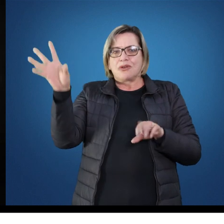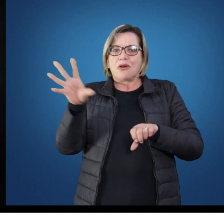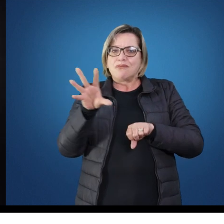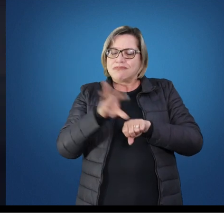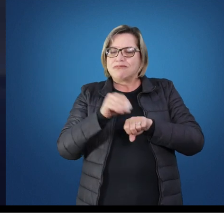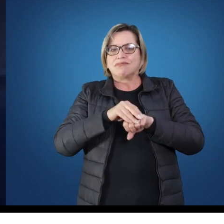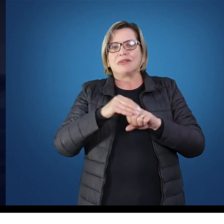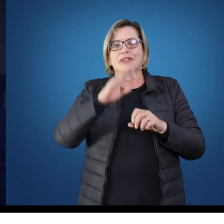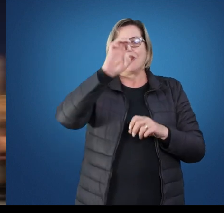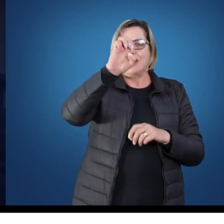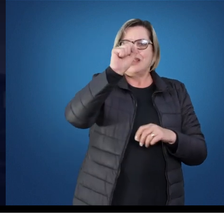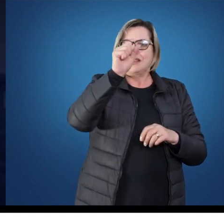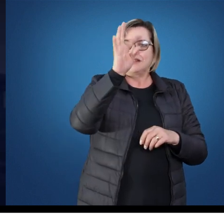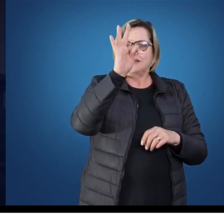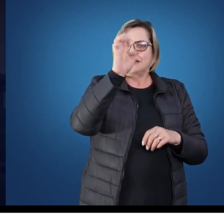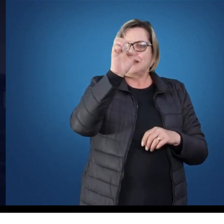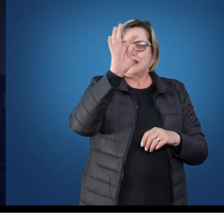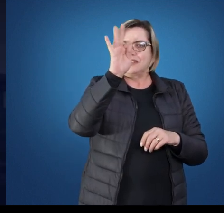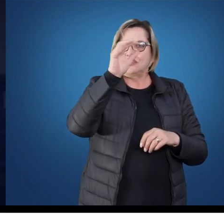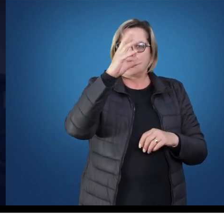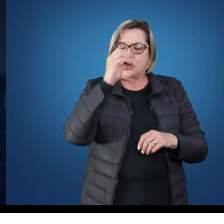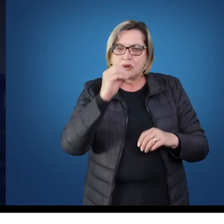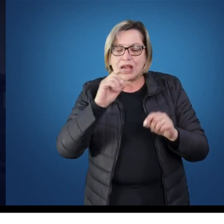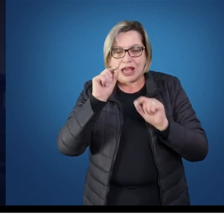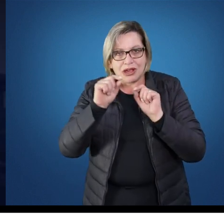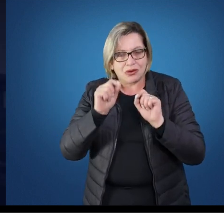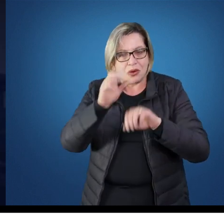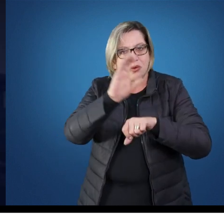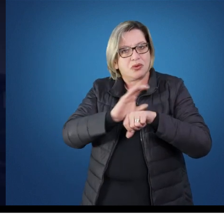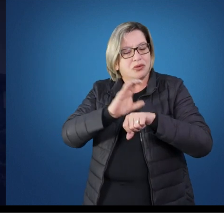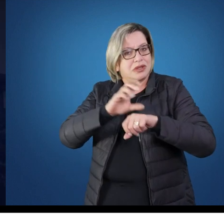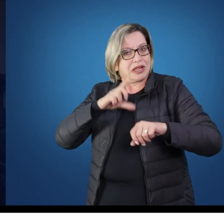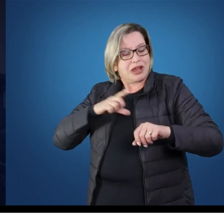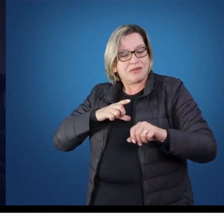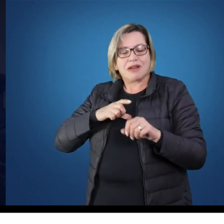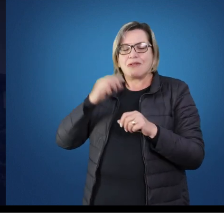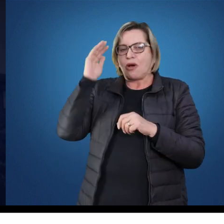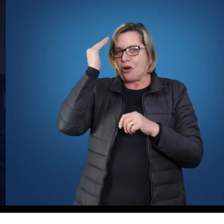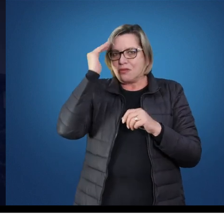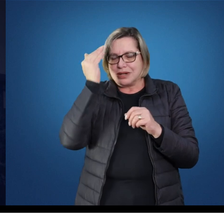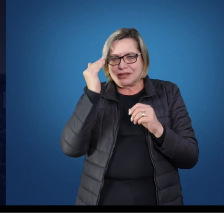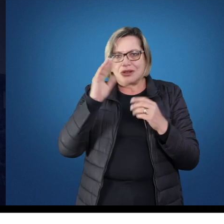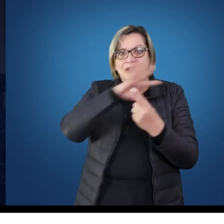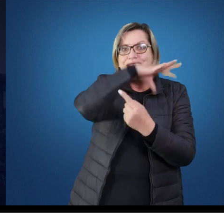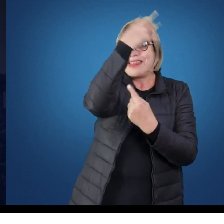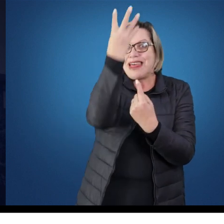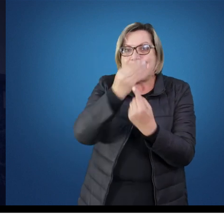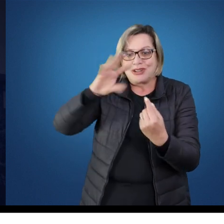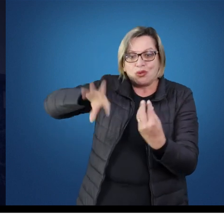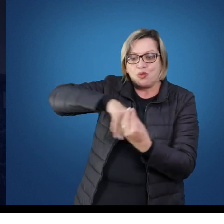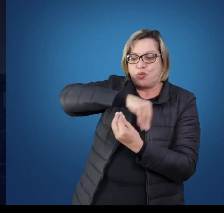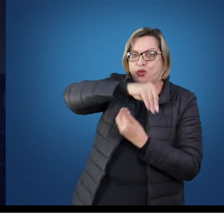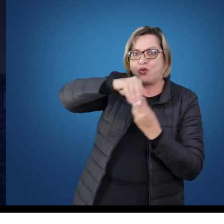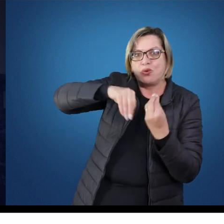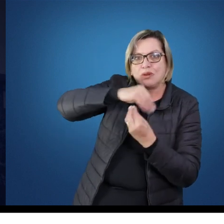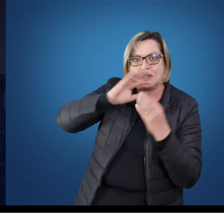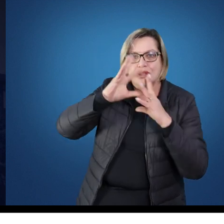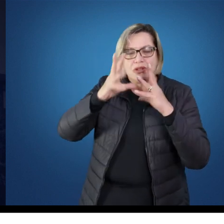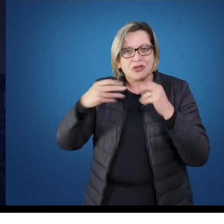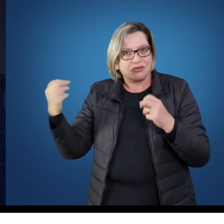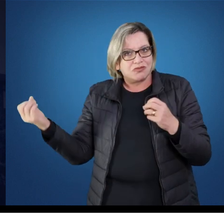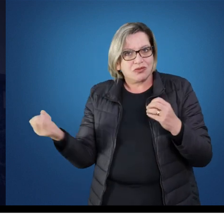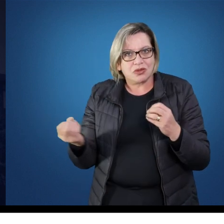estéticos. O curso, portanto, prioriza uma compreensão das artes integradas, com enfoque para a produção contemporânea,